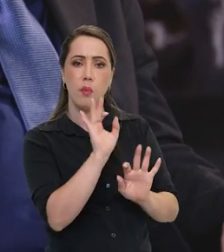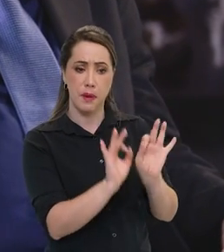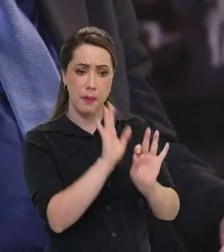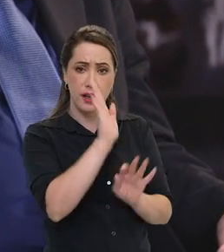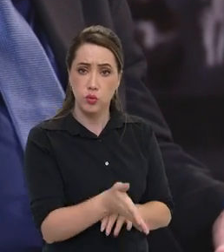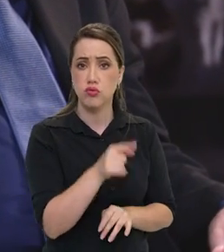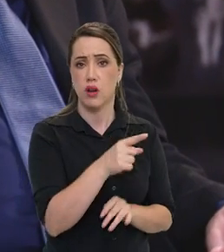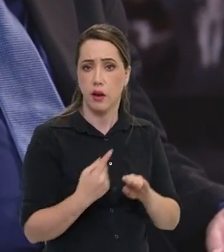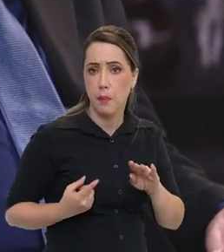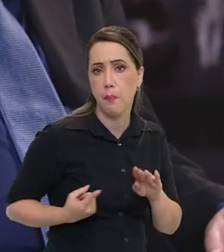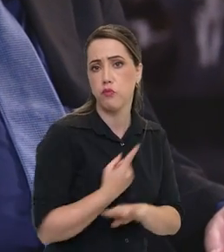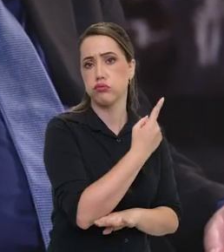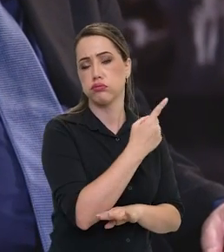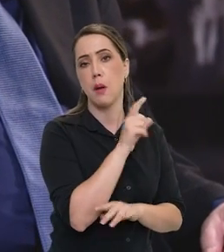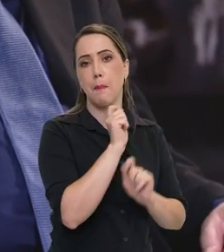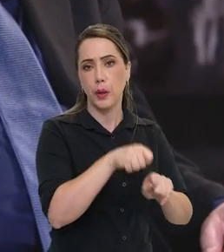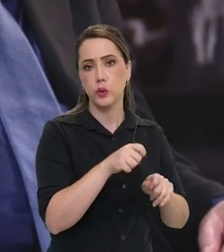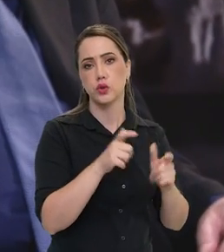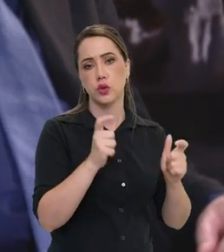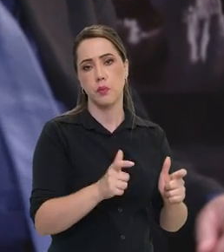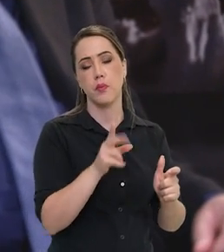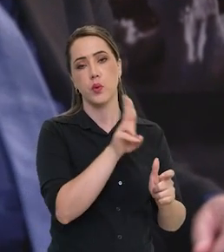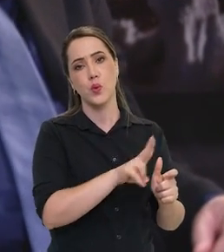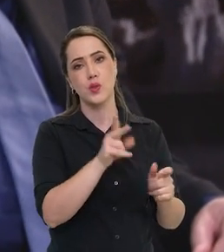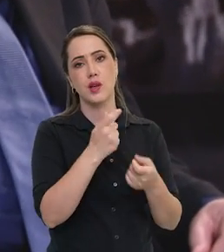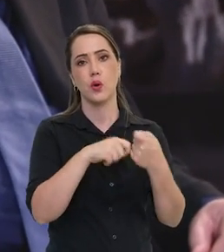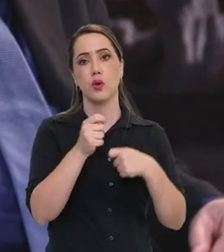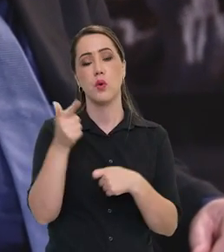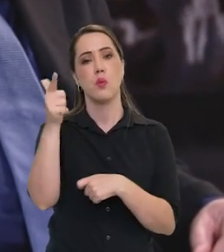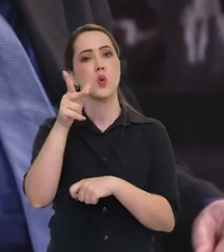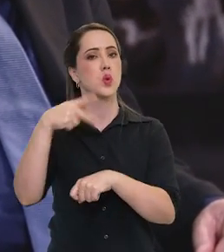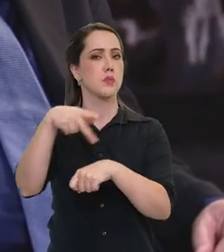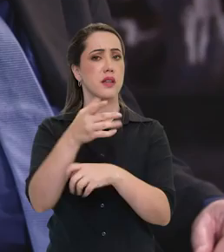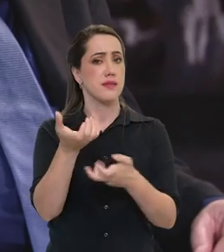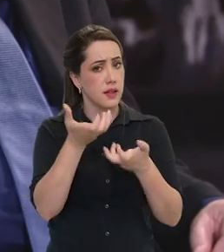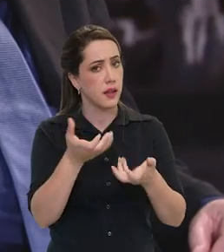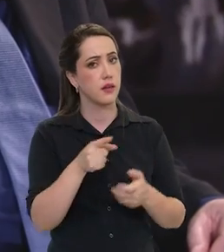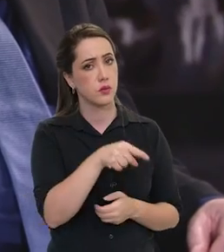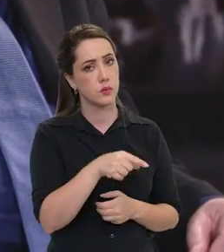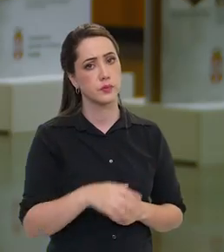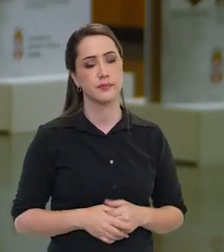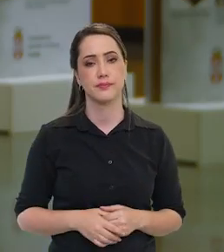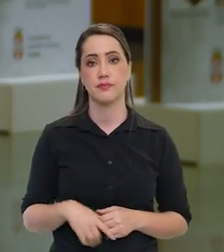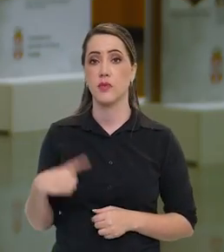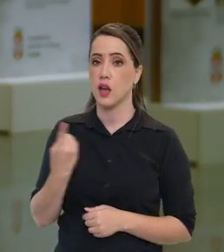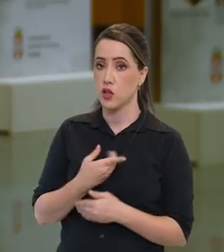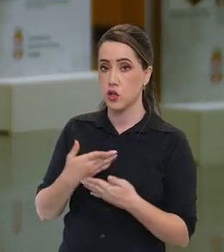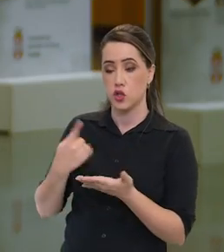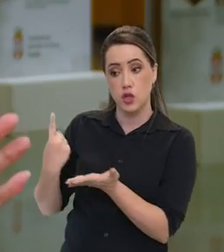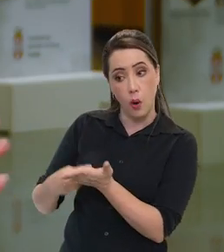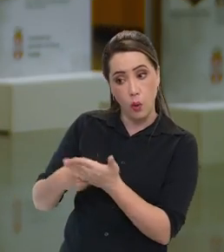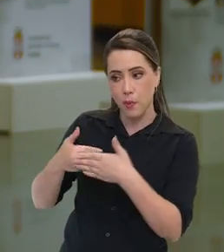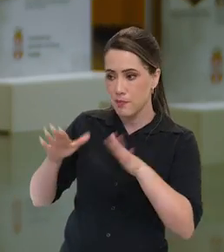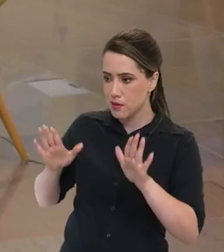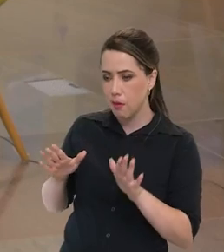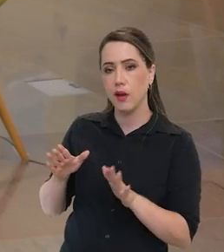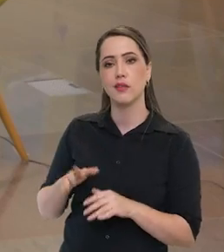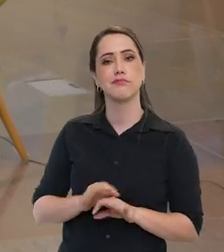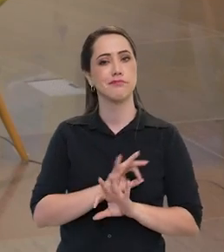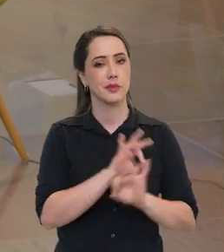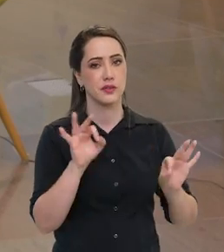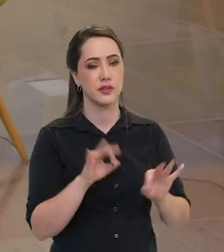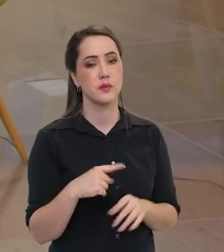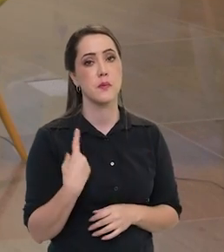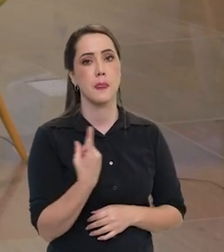para essa utilização econômica a partir de outros países. Estamos com a agenda aberta. Isso é